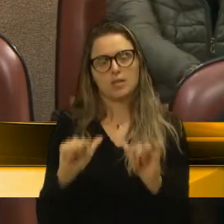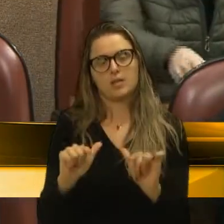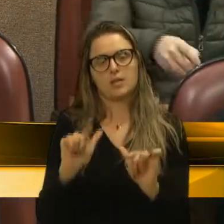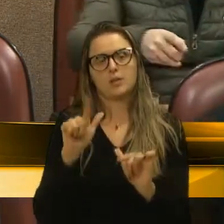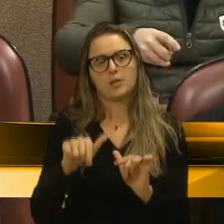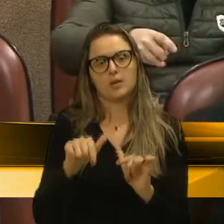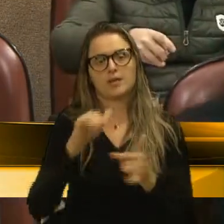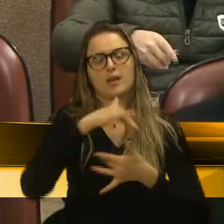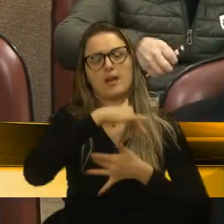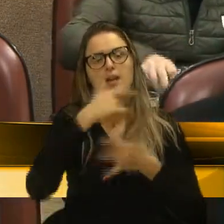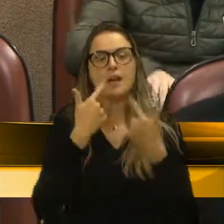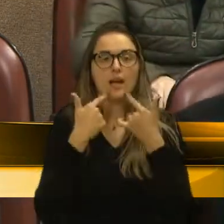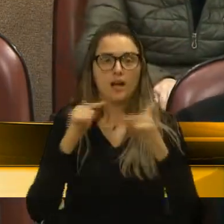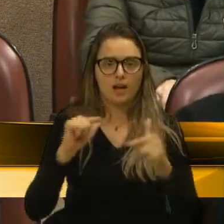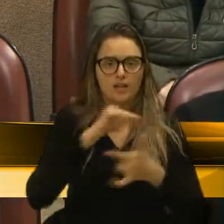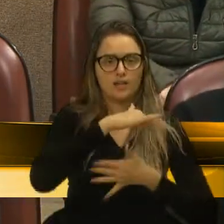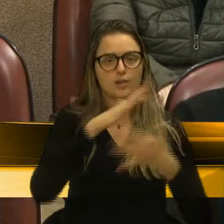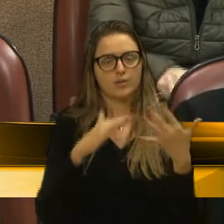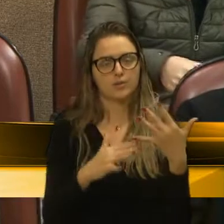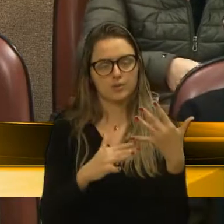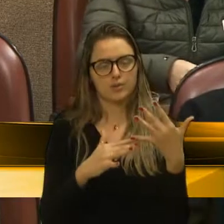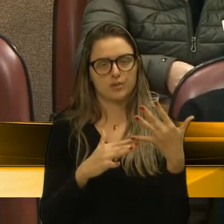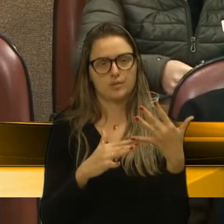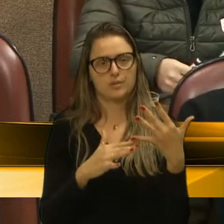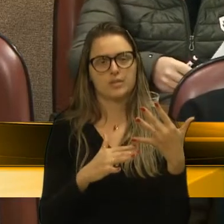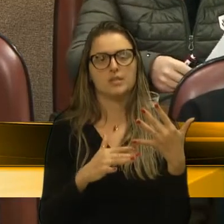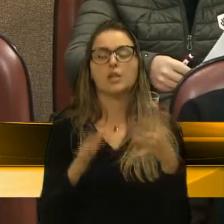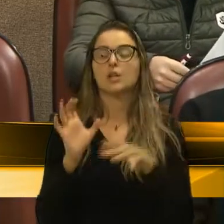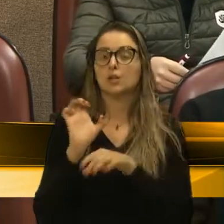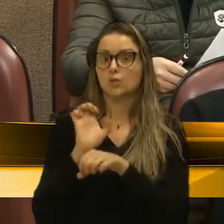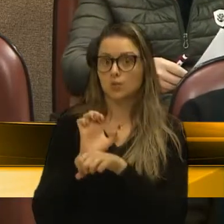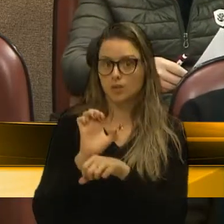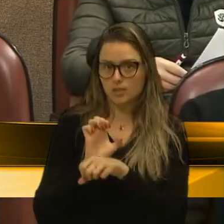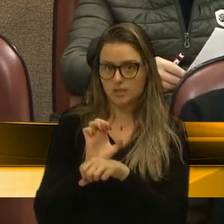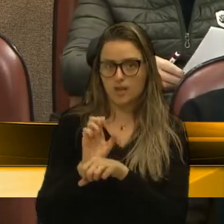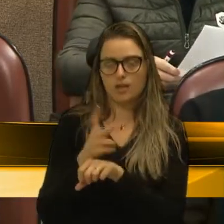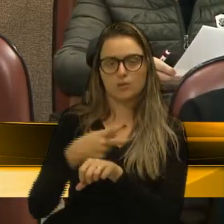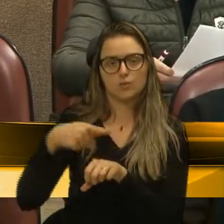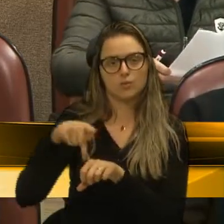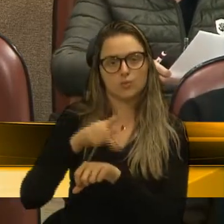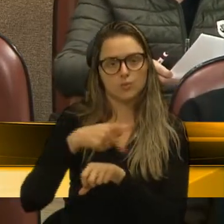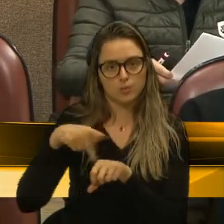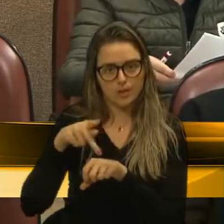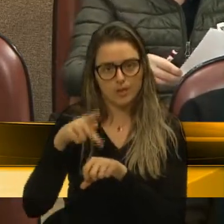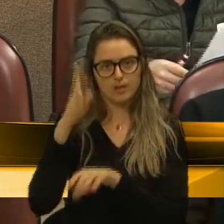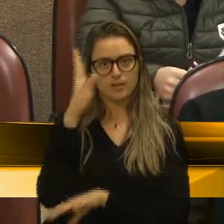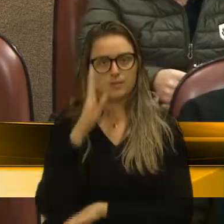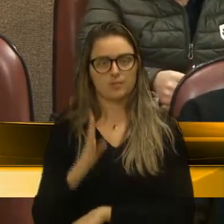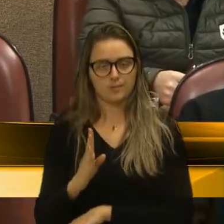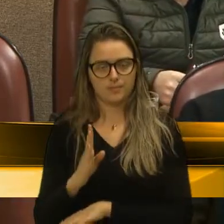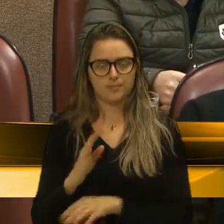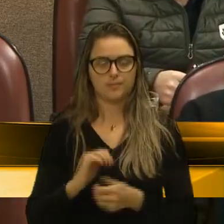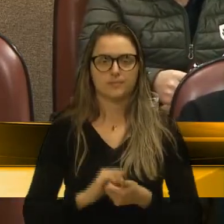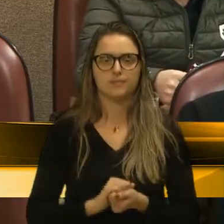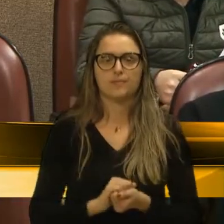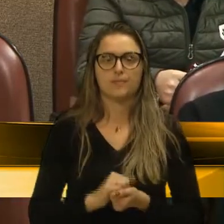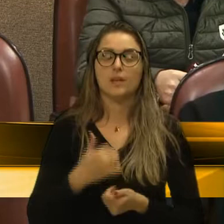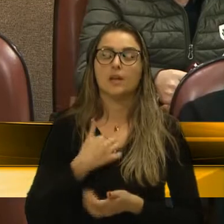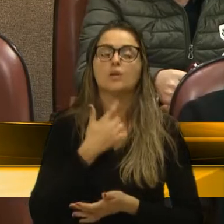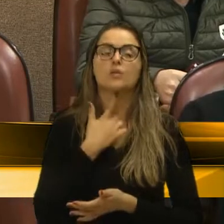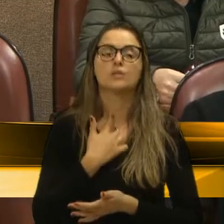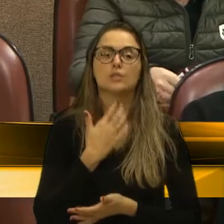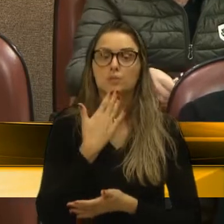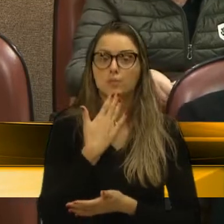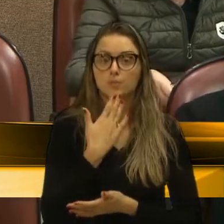língua de Libras, e nosso Estado, nosso país no Brasil. Então, gostaria de pedir aos nobres